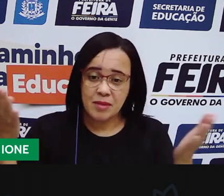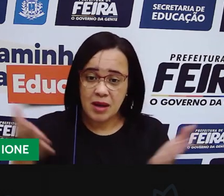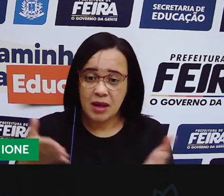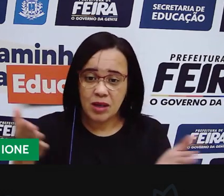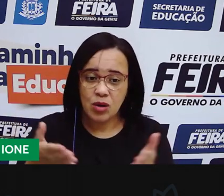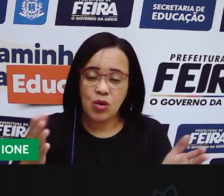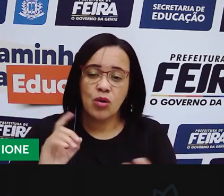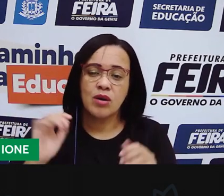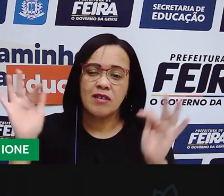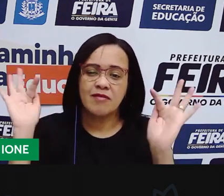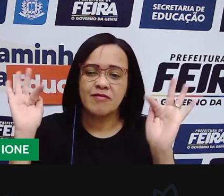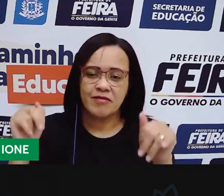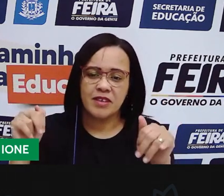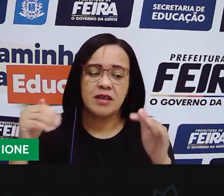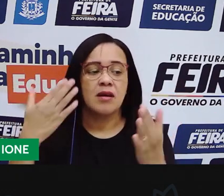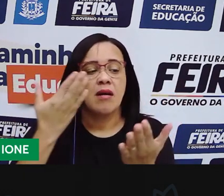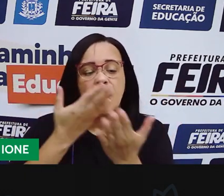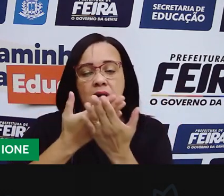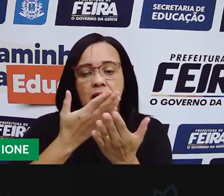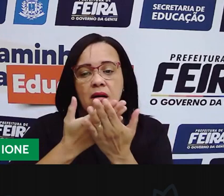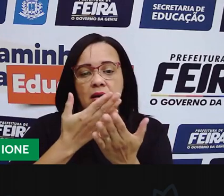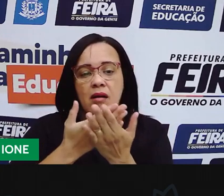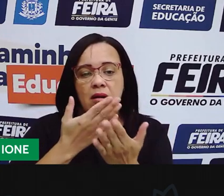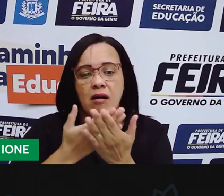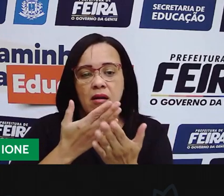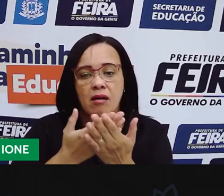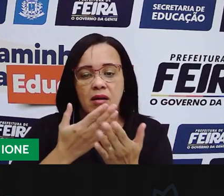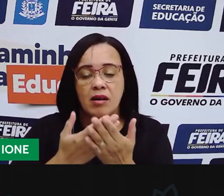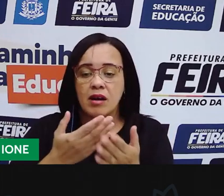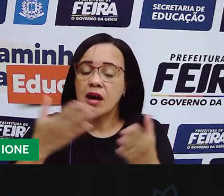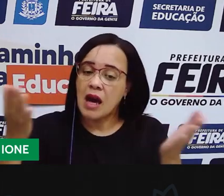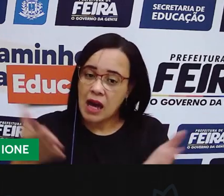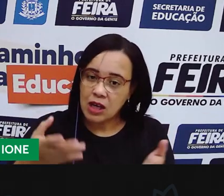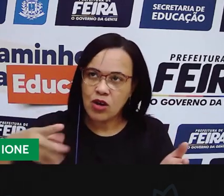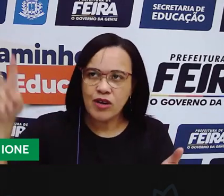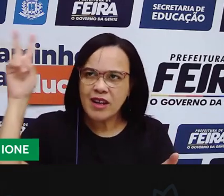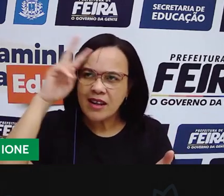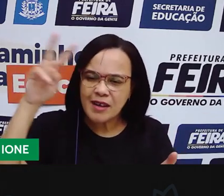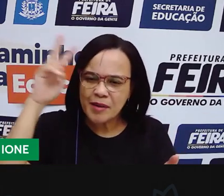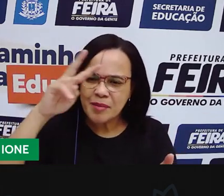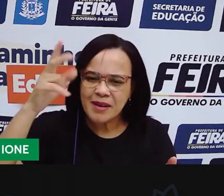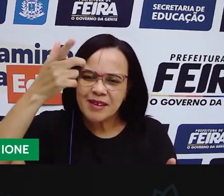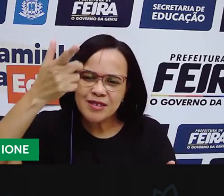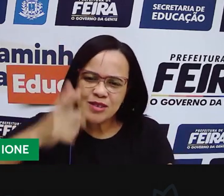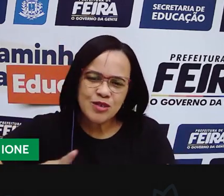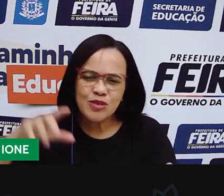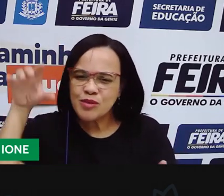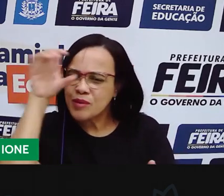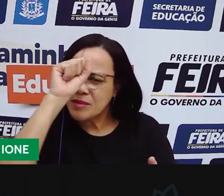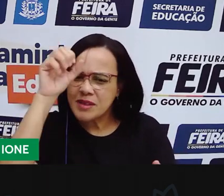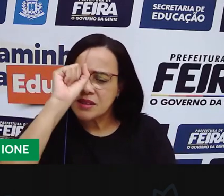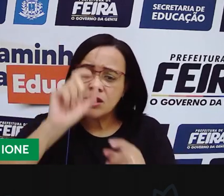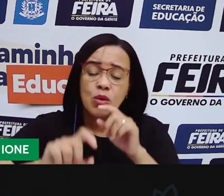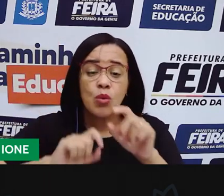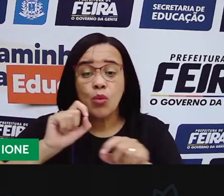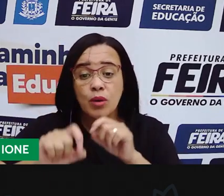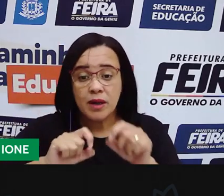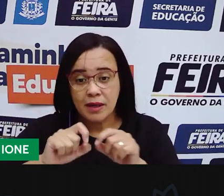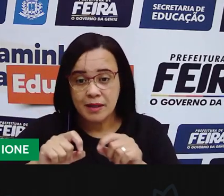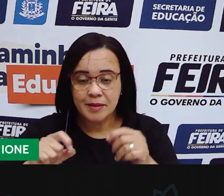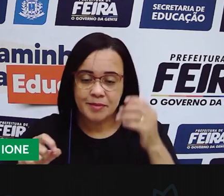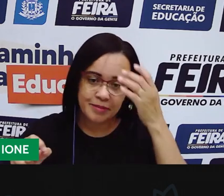finalizando nossa aula e vamos relembrar o que foi que a gente aprendeu hoje. Nós vimos, crianças,